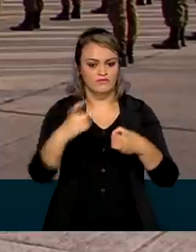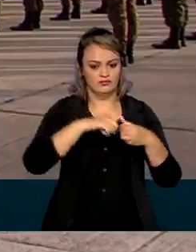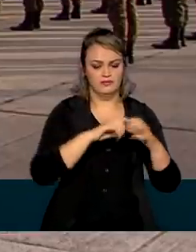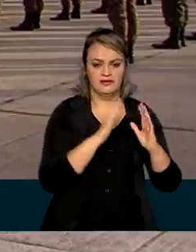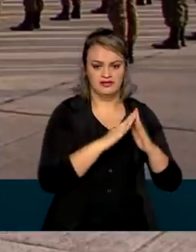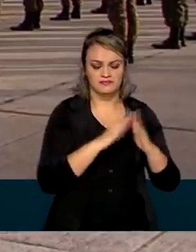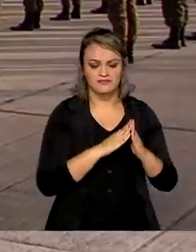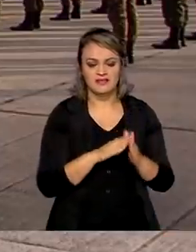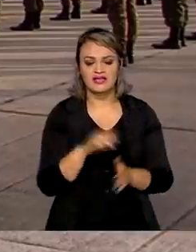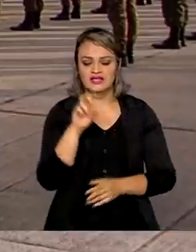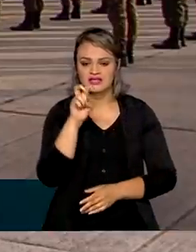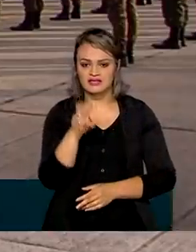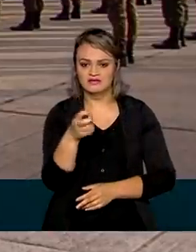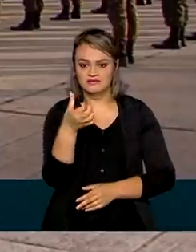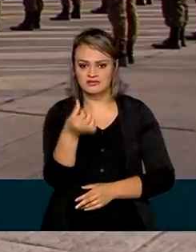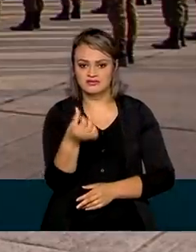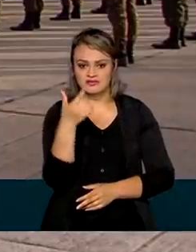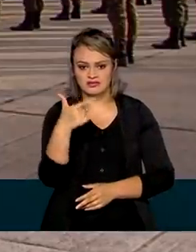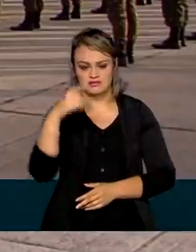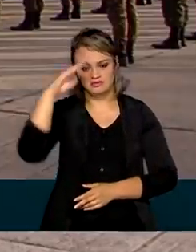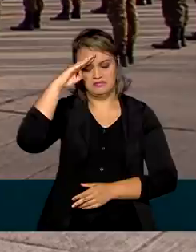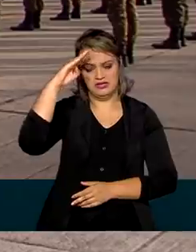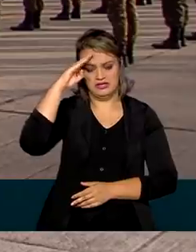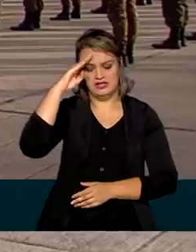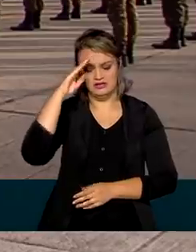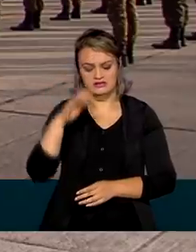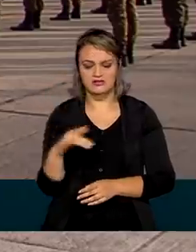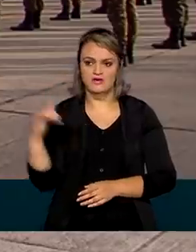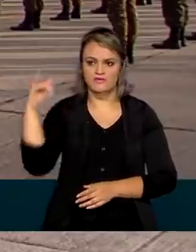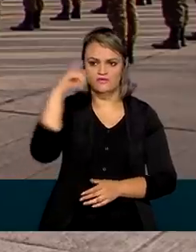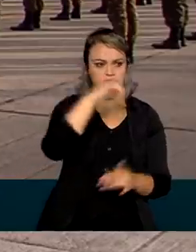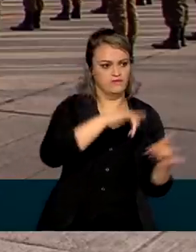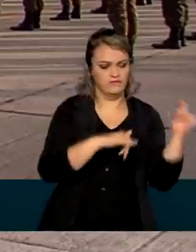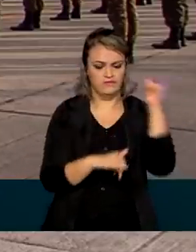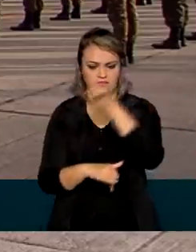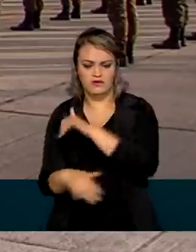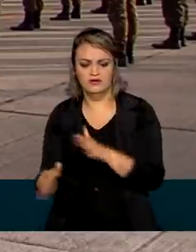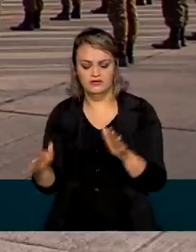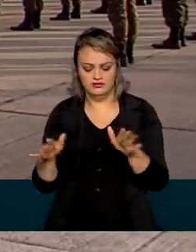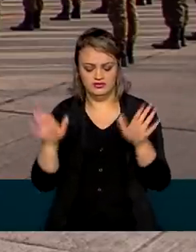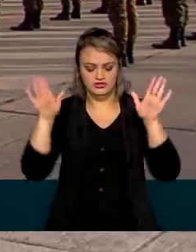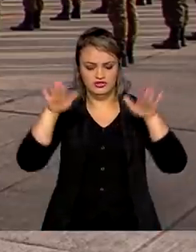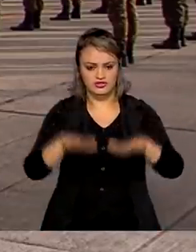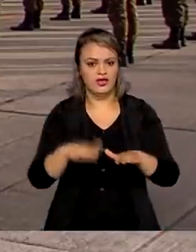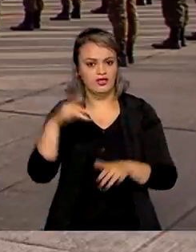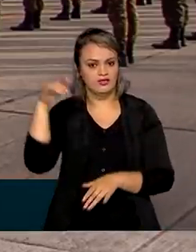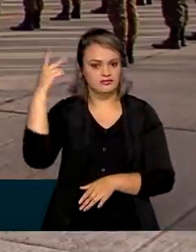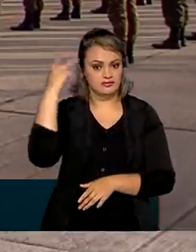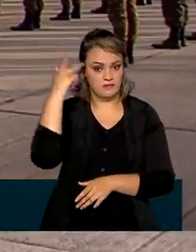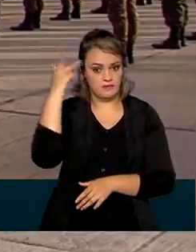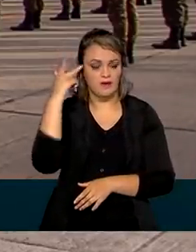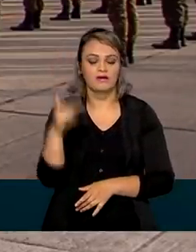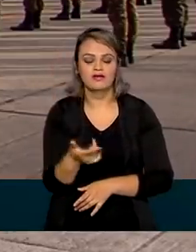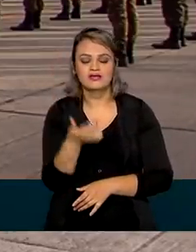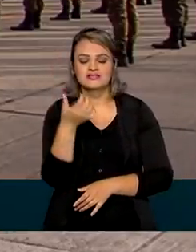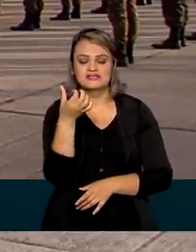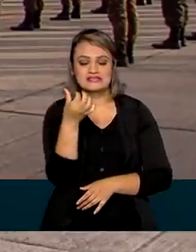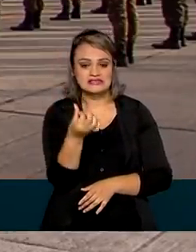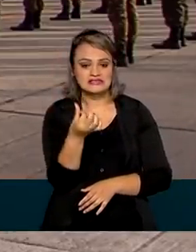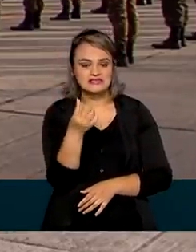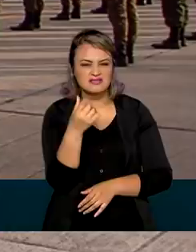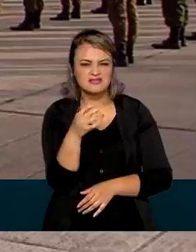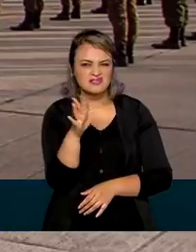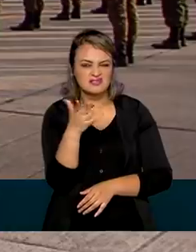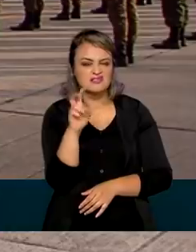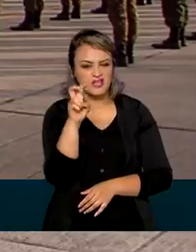562 militares divididos em diferentes voos que desembarcaram aqui em São Paulo. Foram quase cinco meses de missão